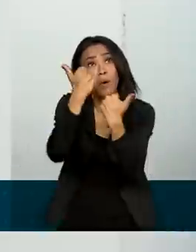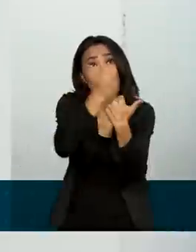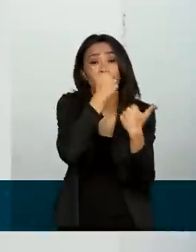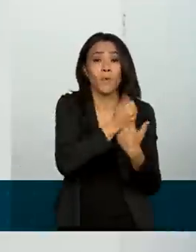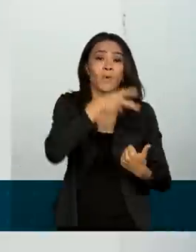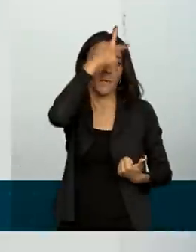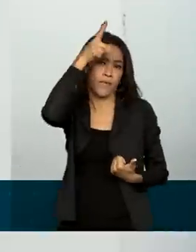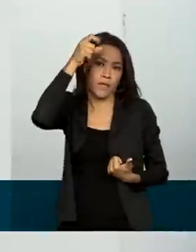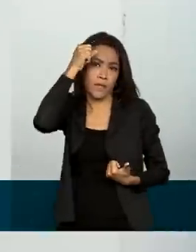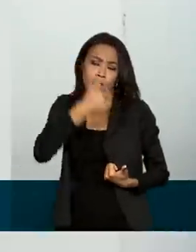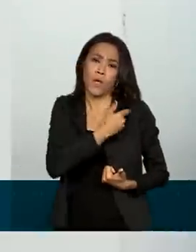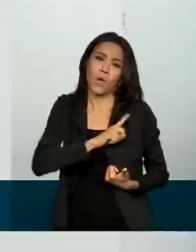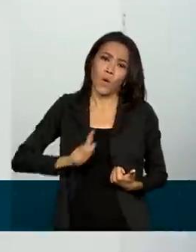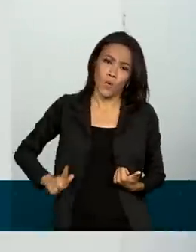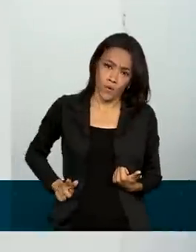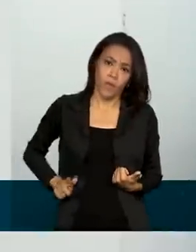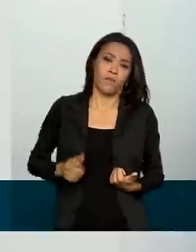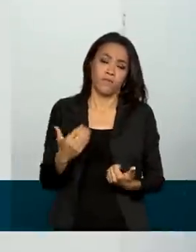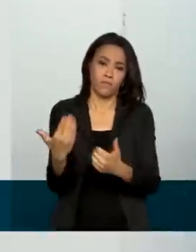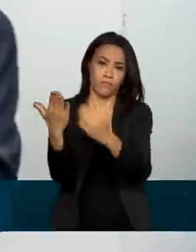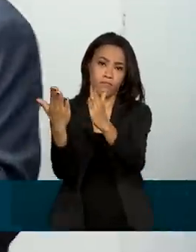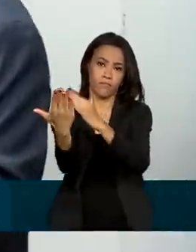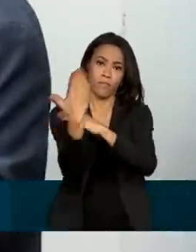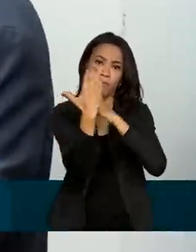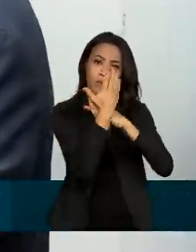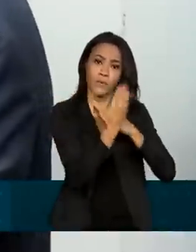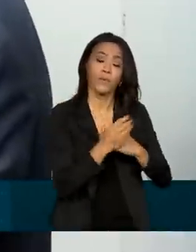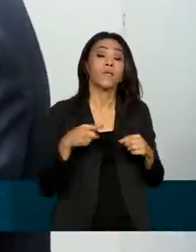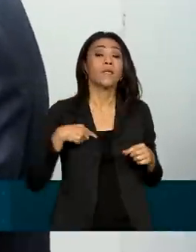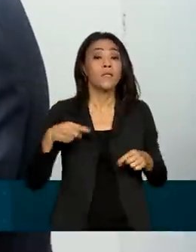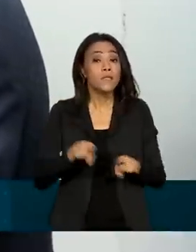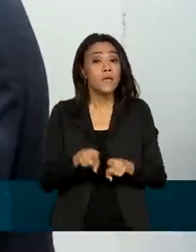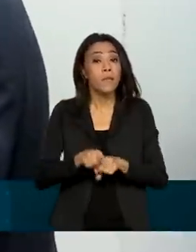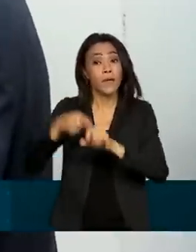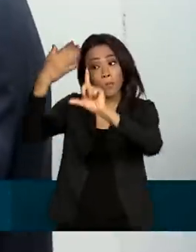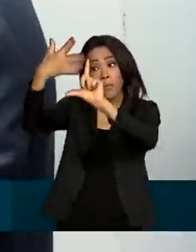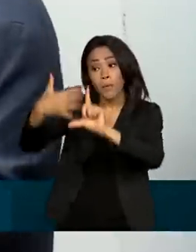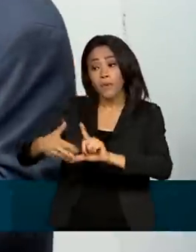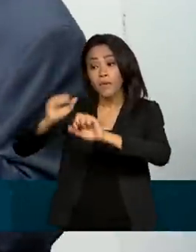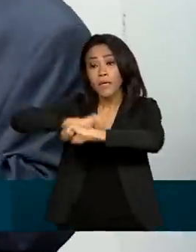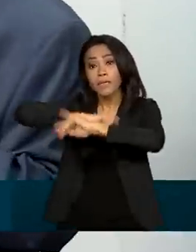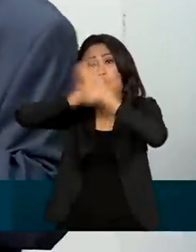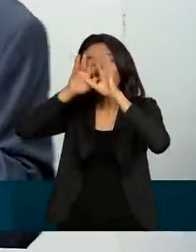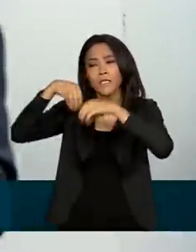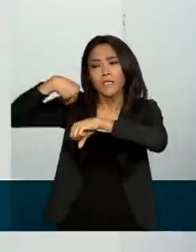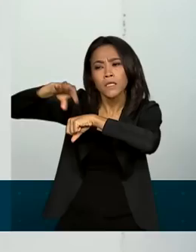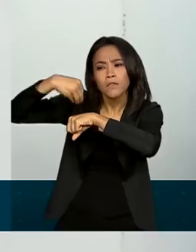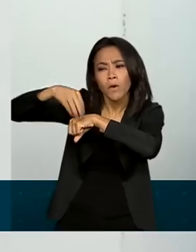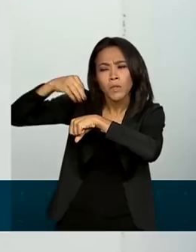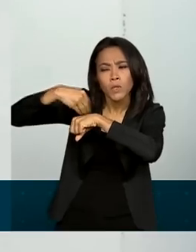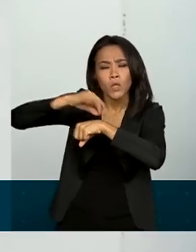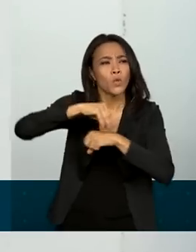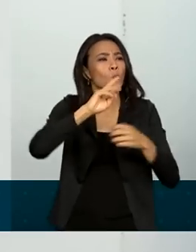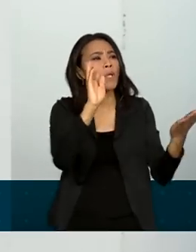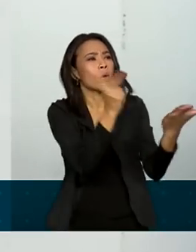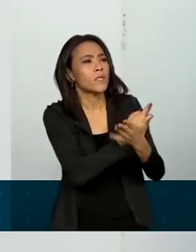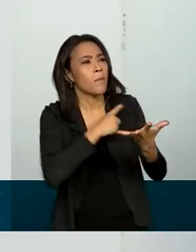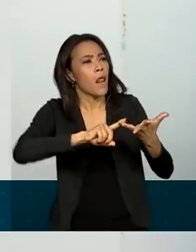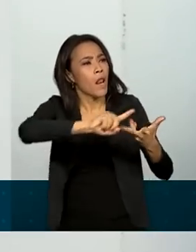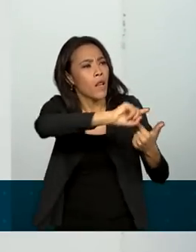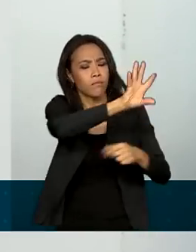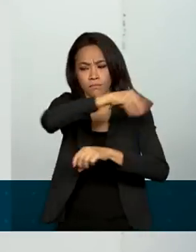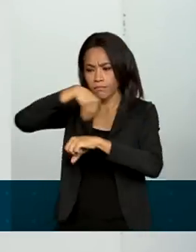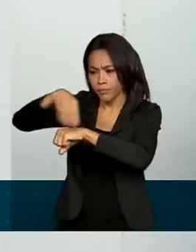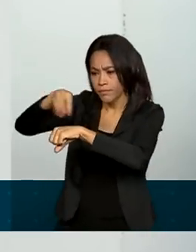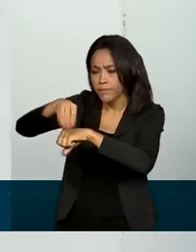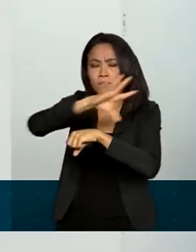Nós vamos fazer um portal de transparência e como a gente fazia com o Cajete, nós vamos todo mês mostrar publicamente quantos